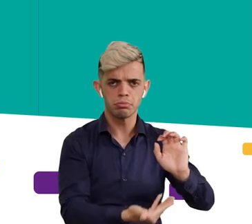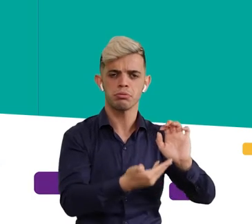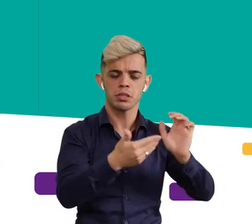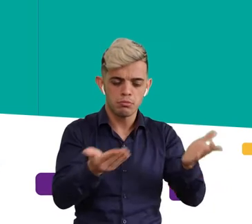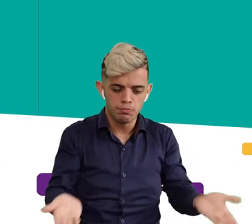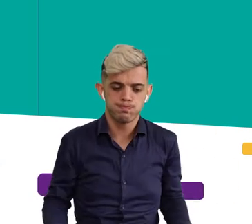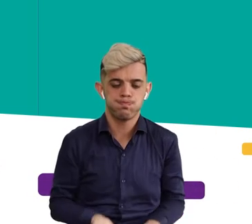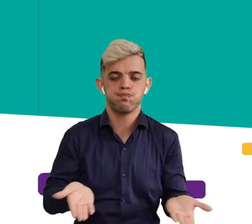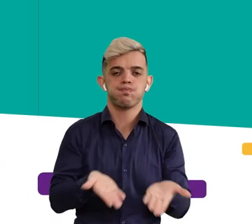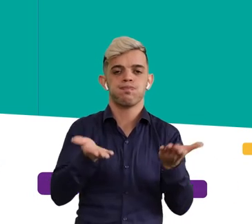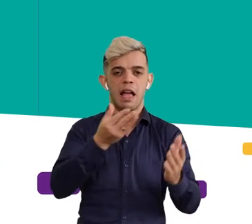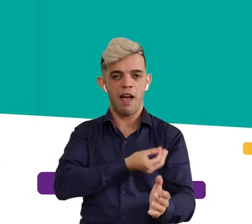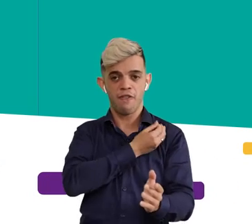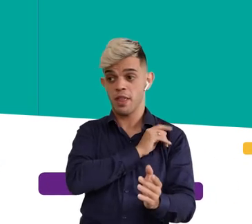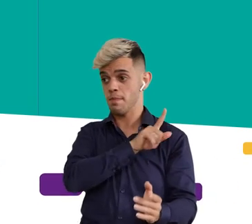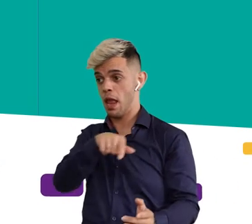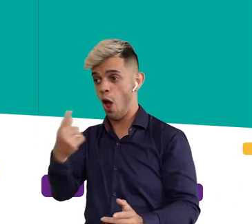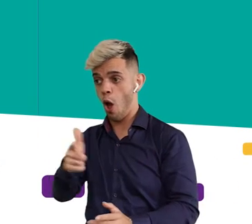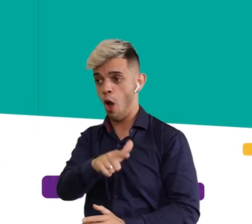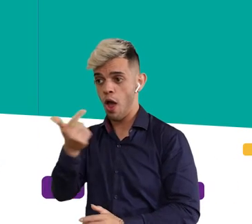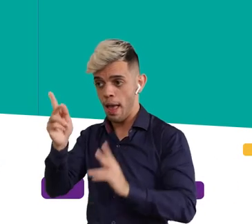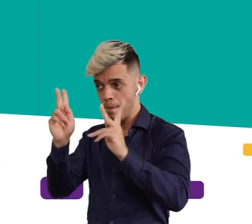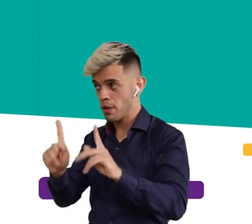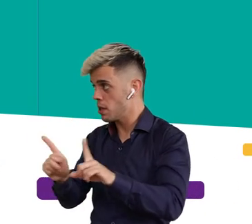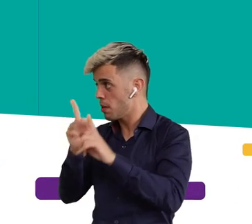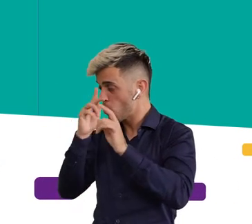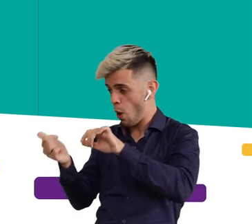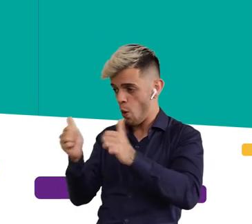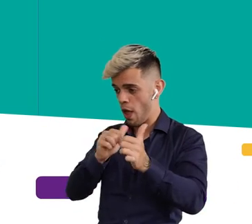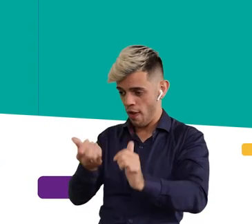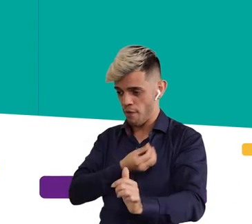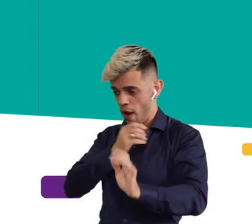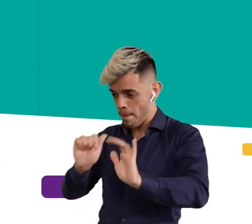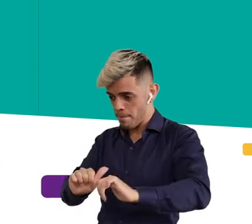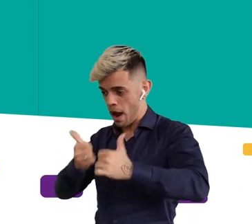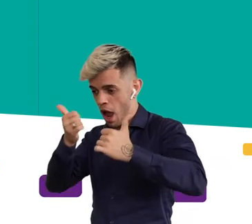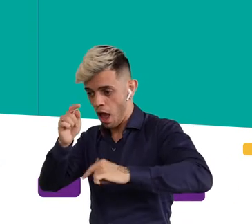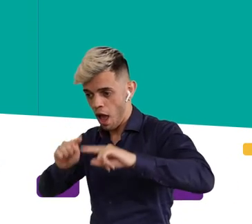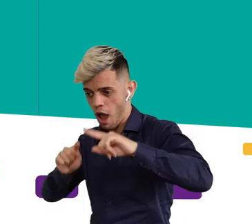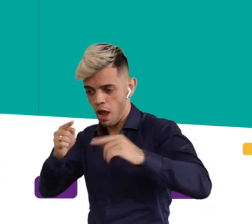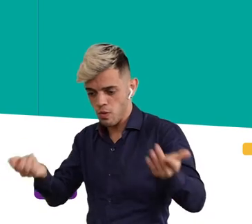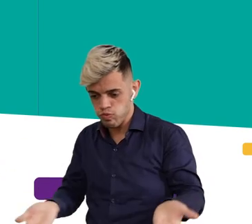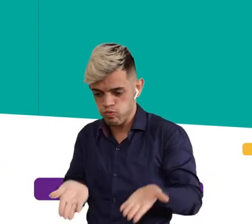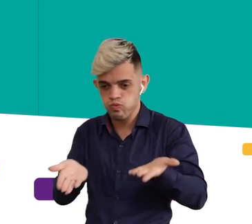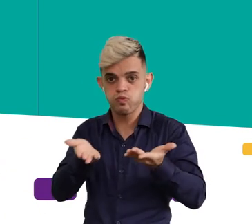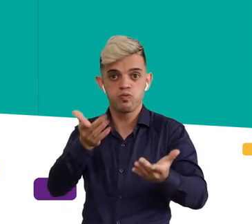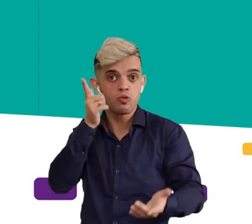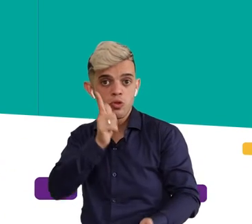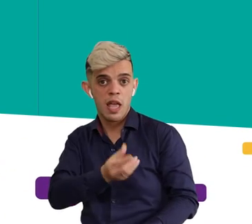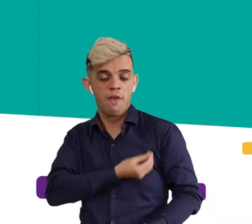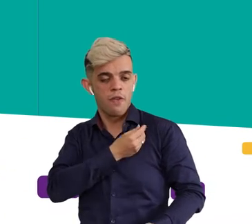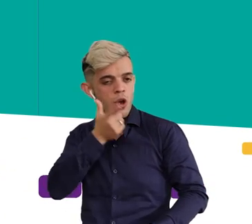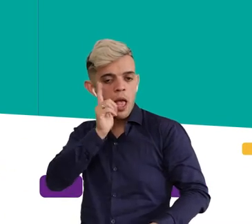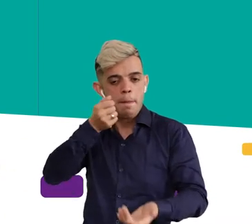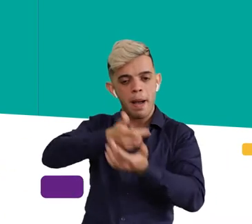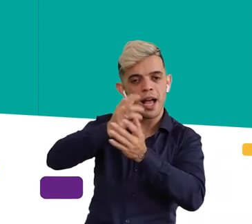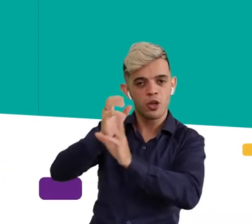esse empreendedorismo leva vida para outras pessoas, qualidade de vida, melhores condições